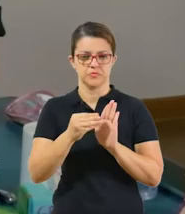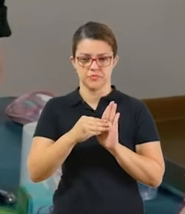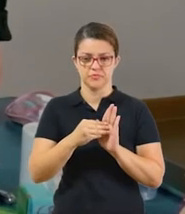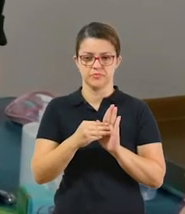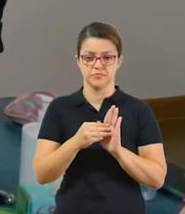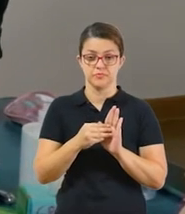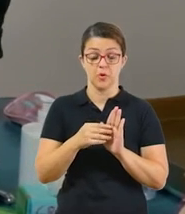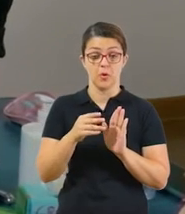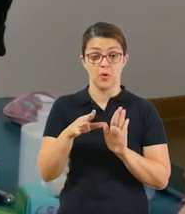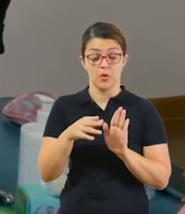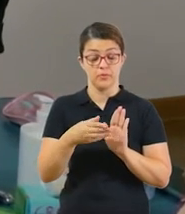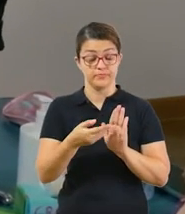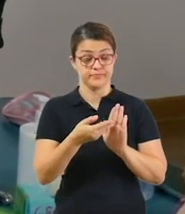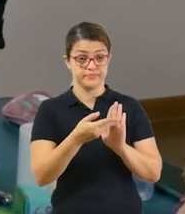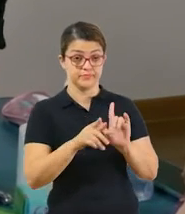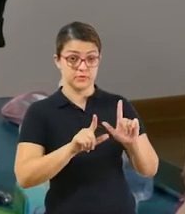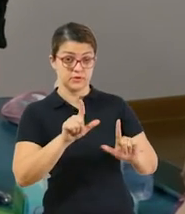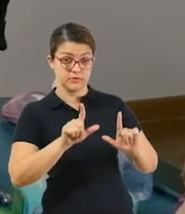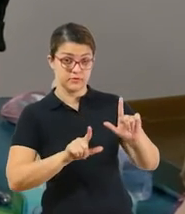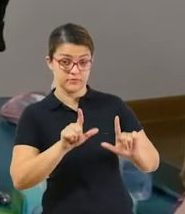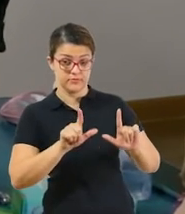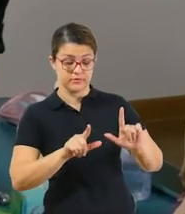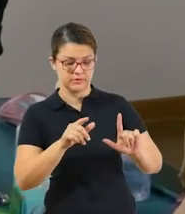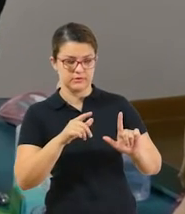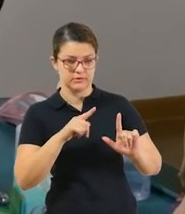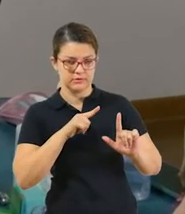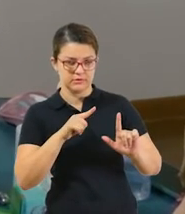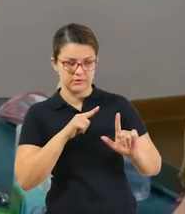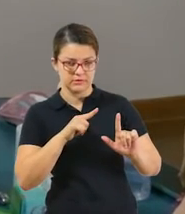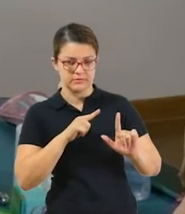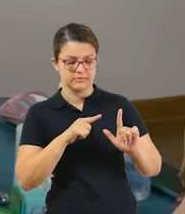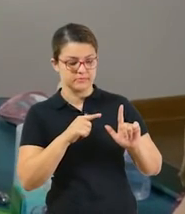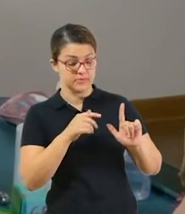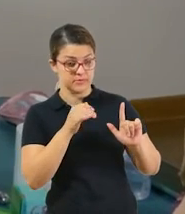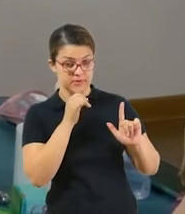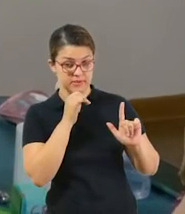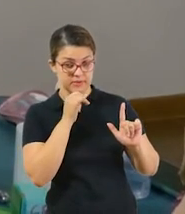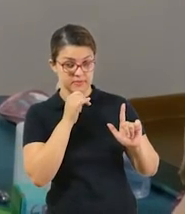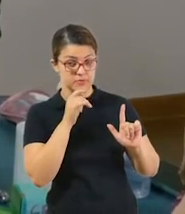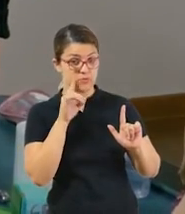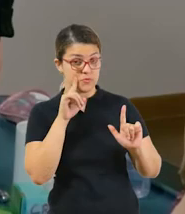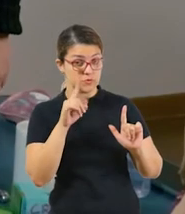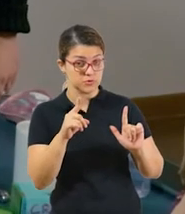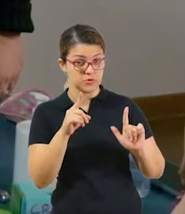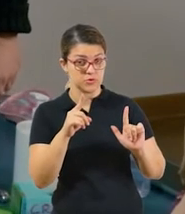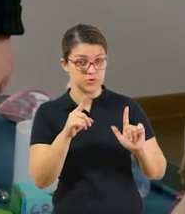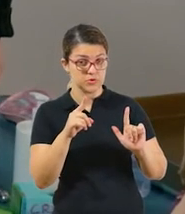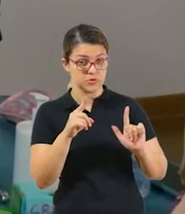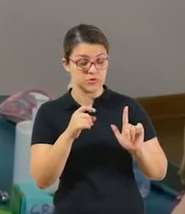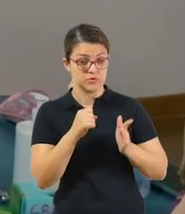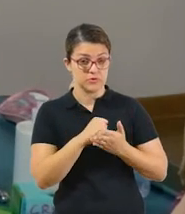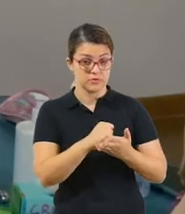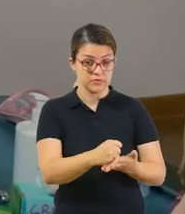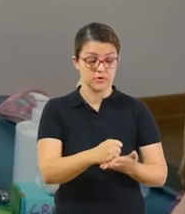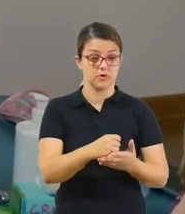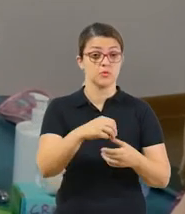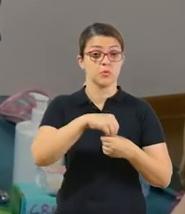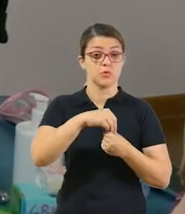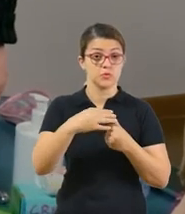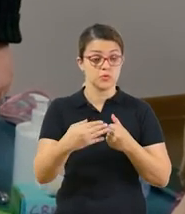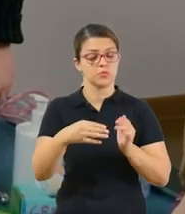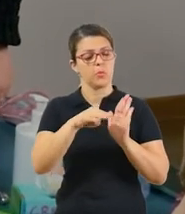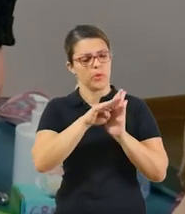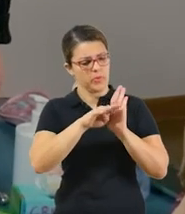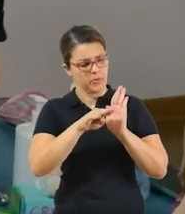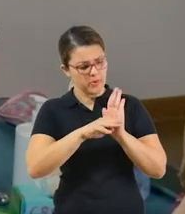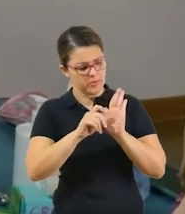Esse daqui que está na tela, que vocês também têm aí em casa, no exemplo, ele tem a data que foi encaminhado, o conteúdo da